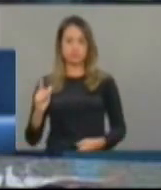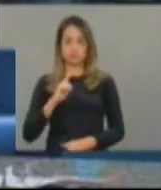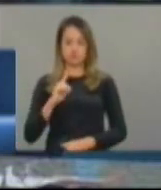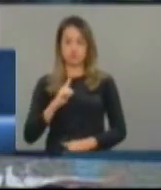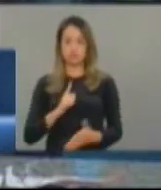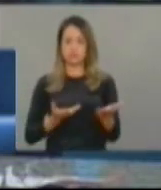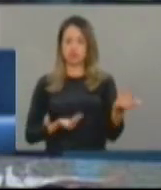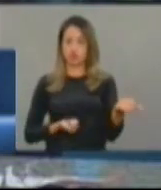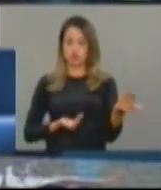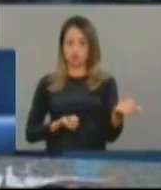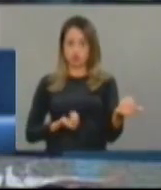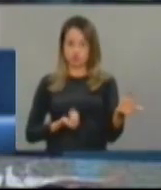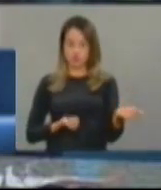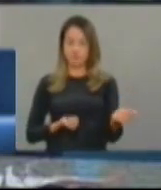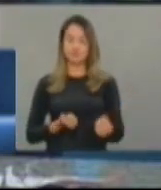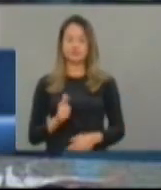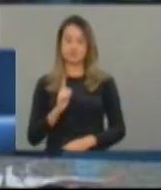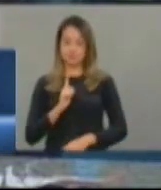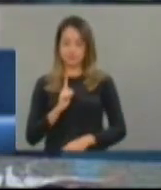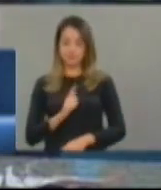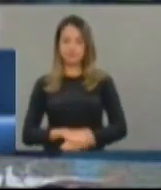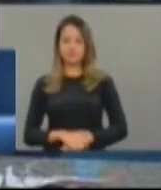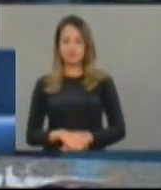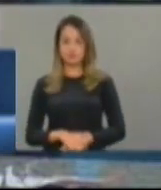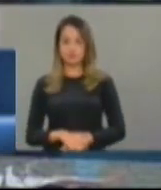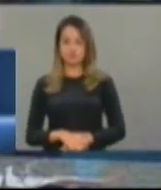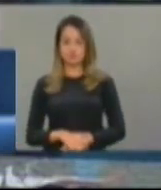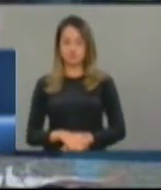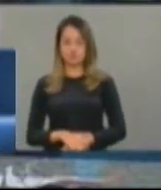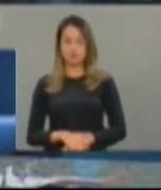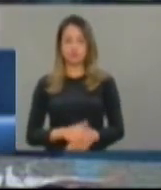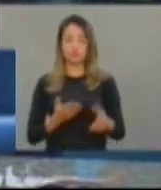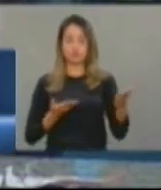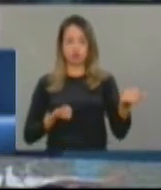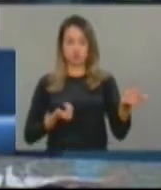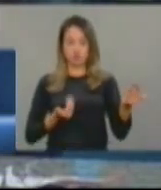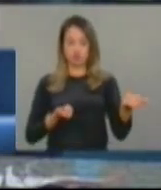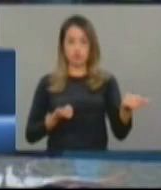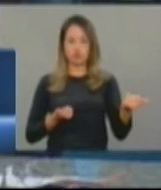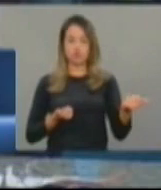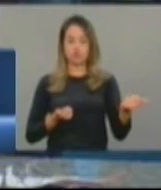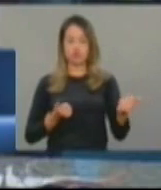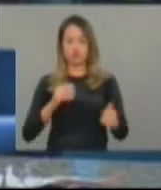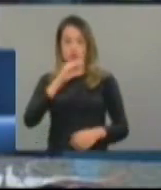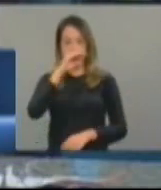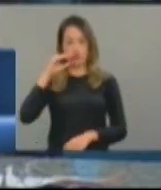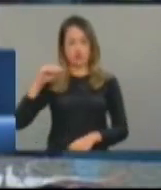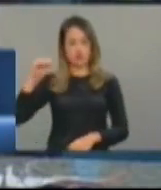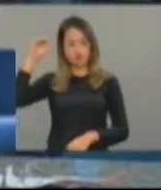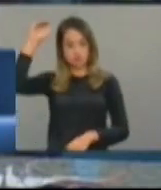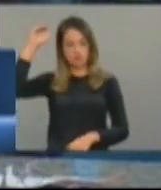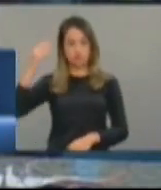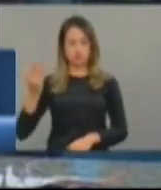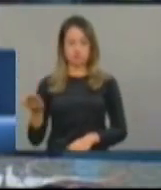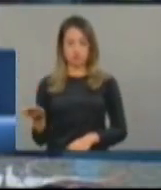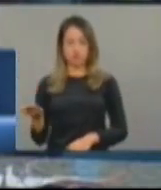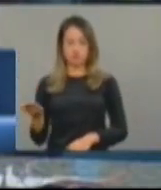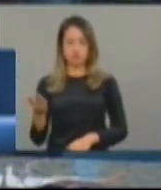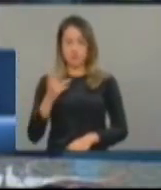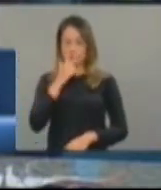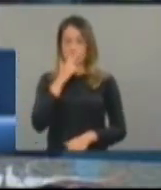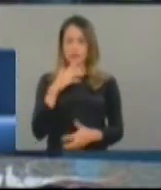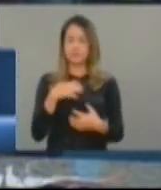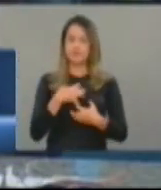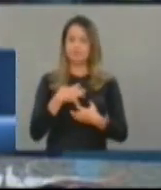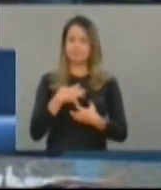jovens e por agentes jovens também, adolescentes ou jovens adultos. a sensação que eu